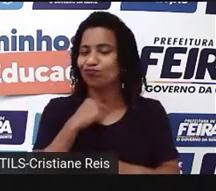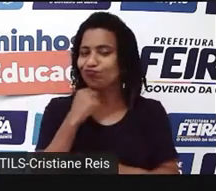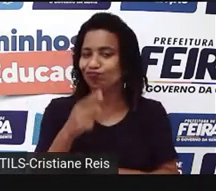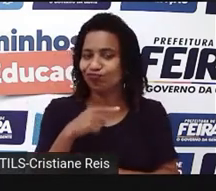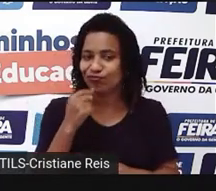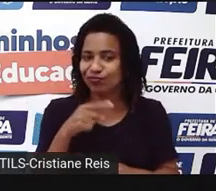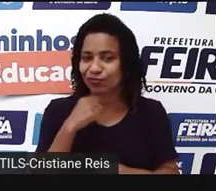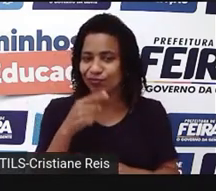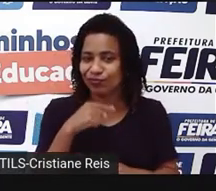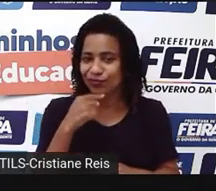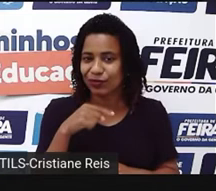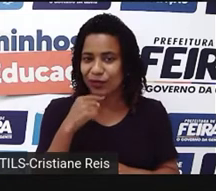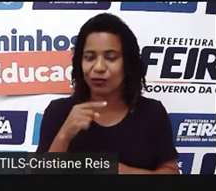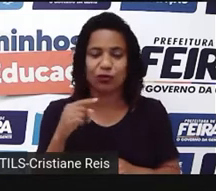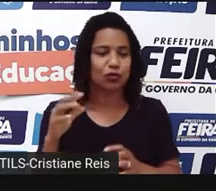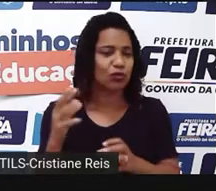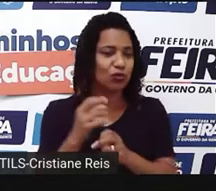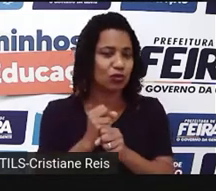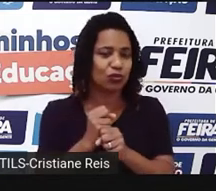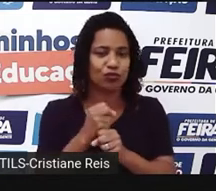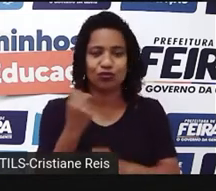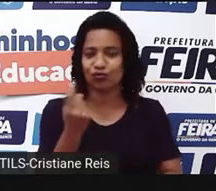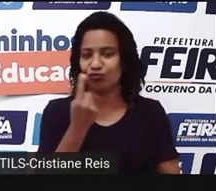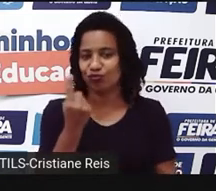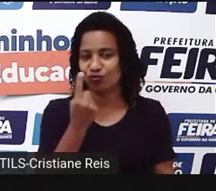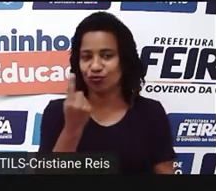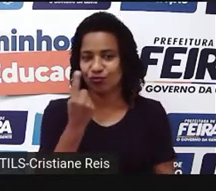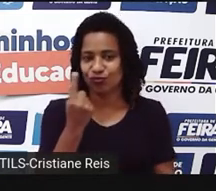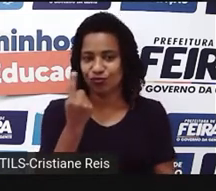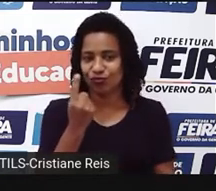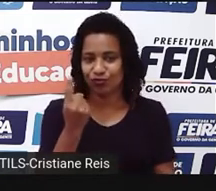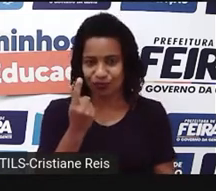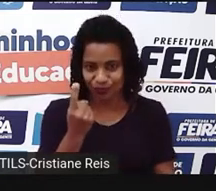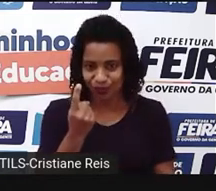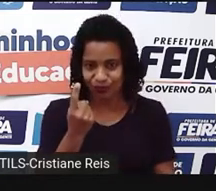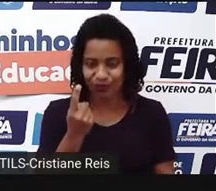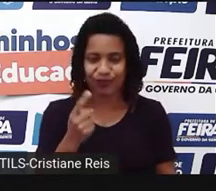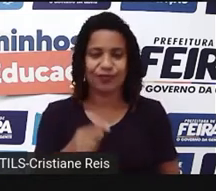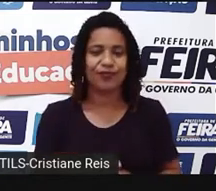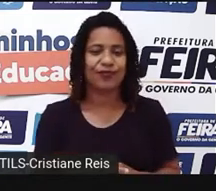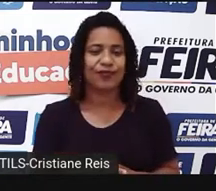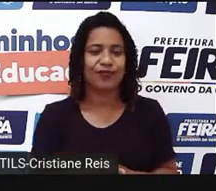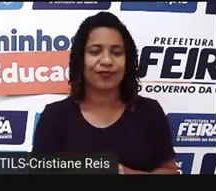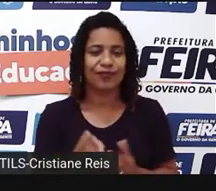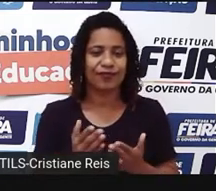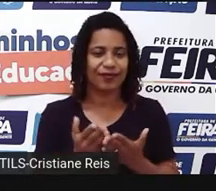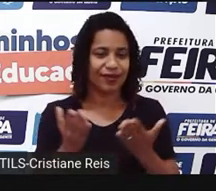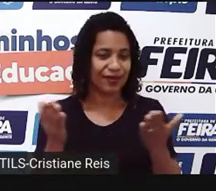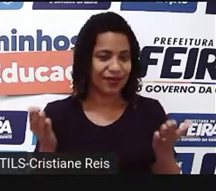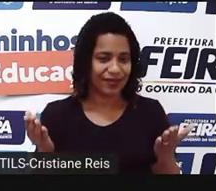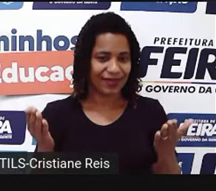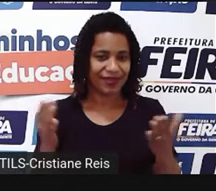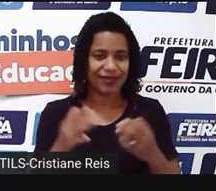aqui estarão no singular. There is so much water on the bathroom floor.